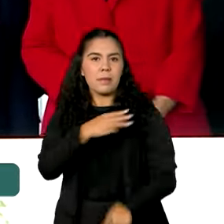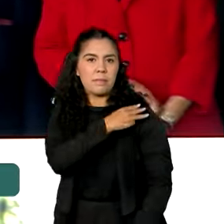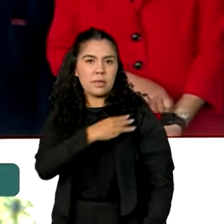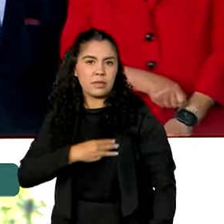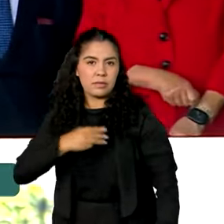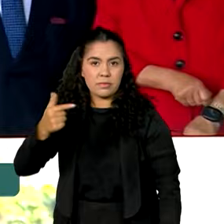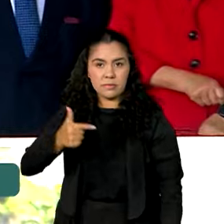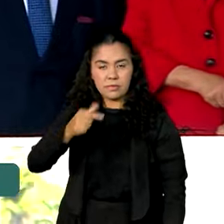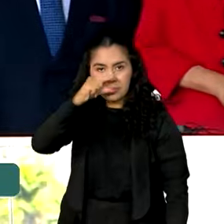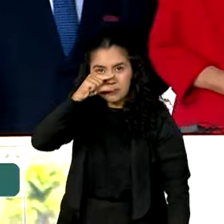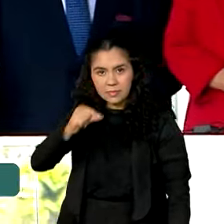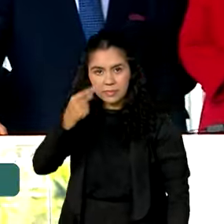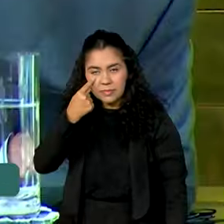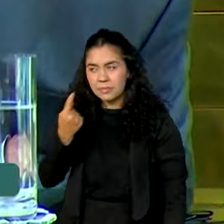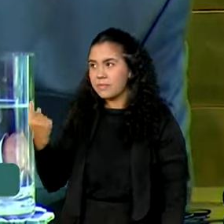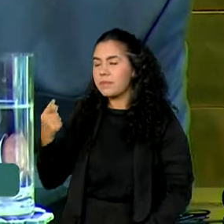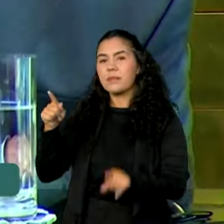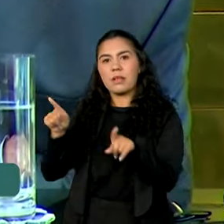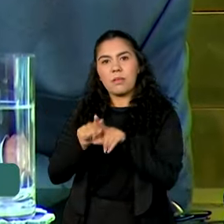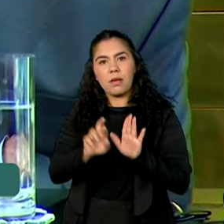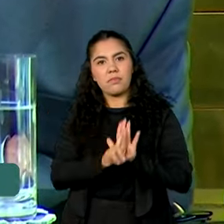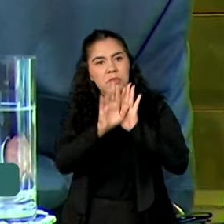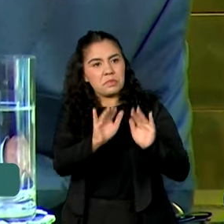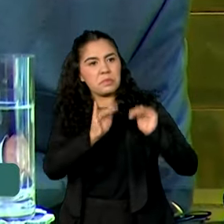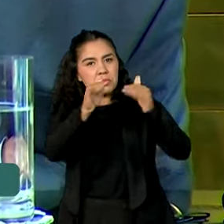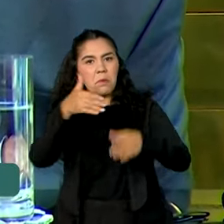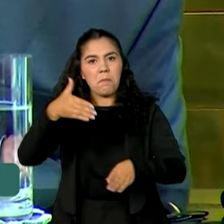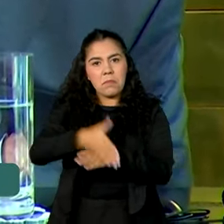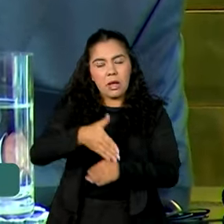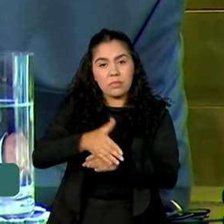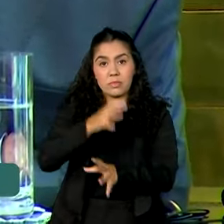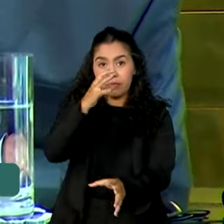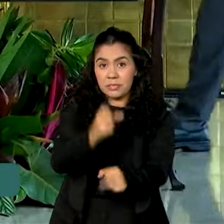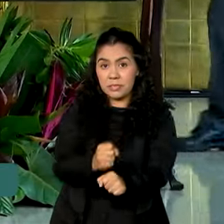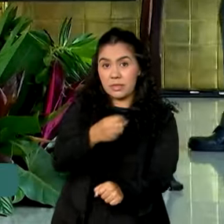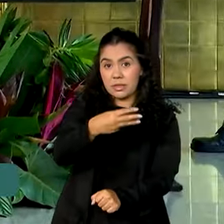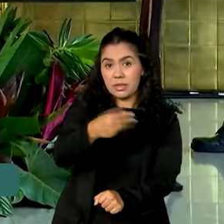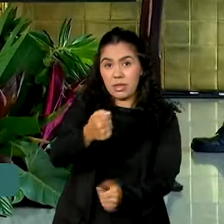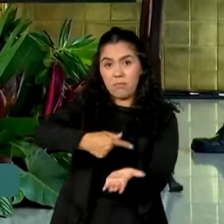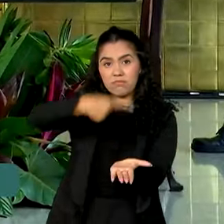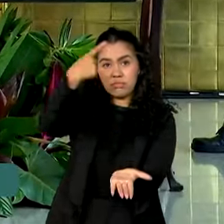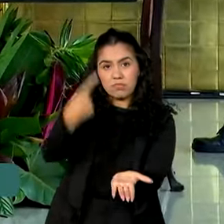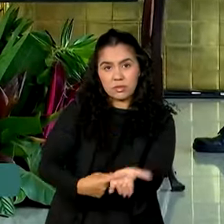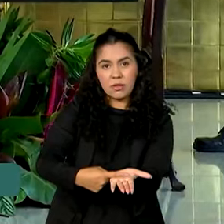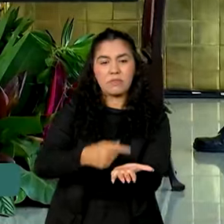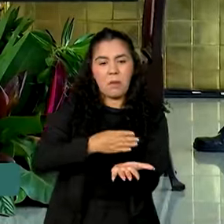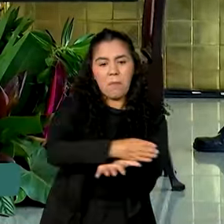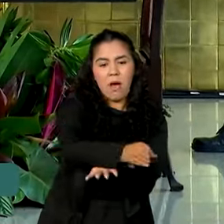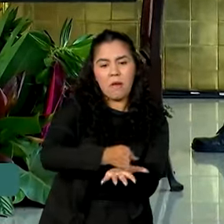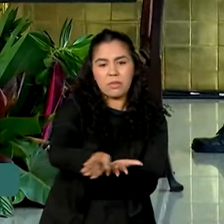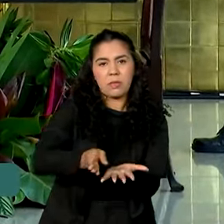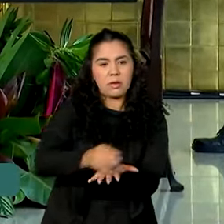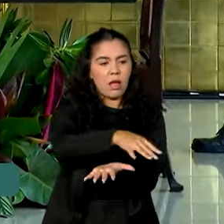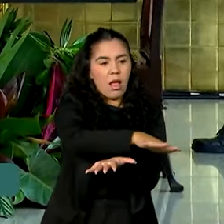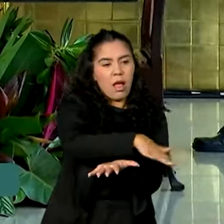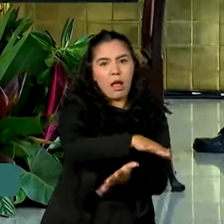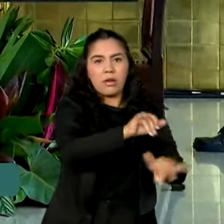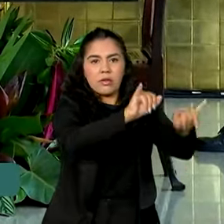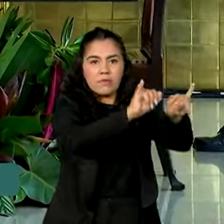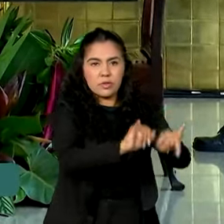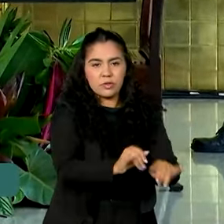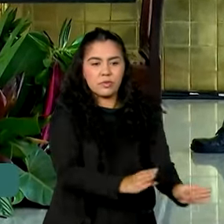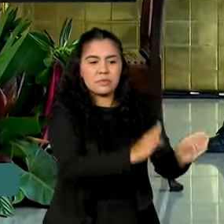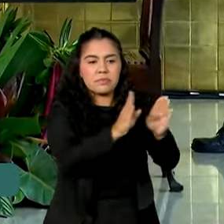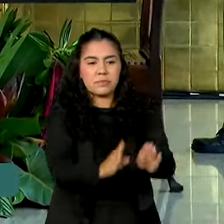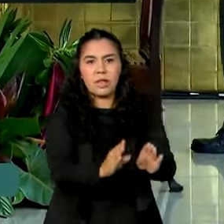ministros e outras autoridades. Foram assinados 37 acordos em áreas como infraestrutura, indústria,